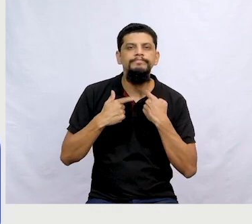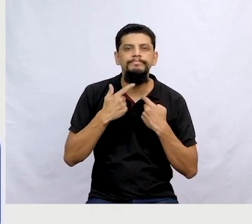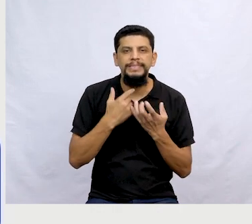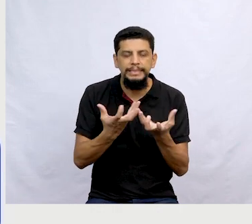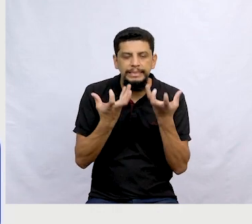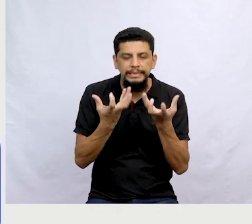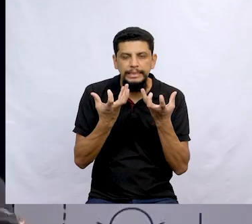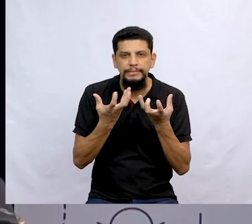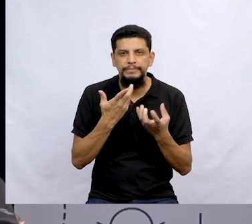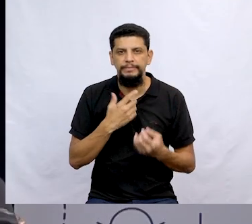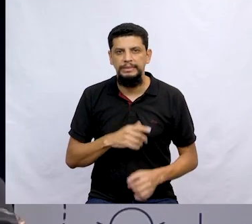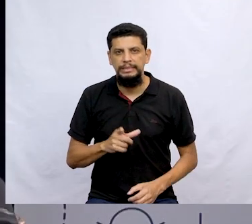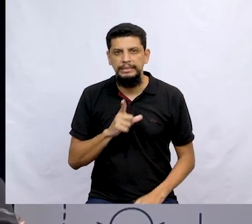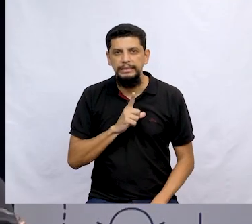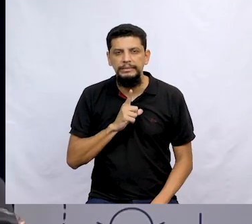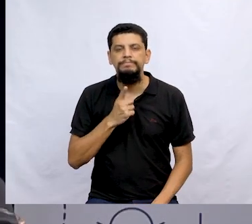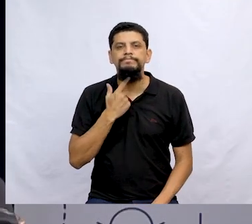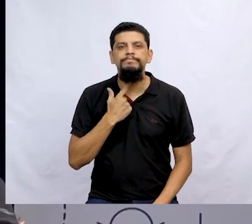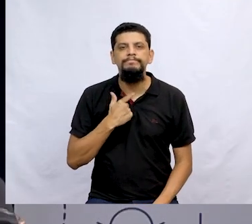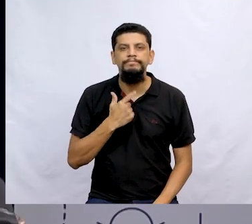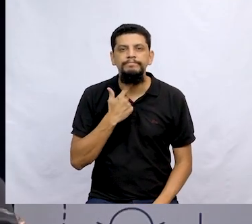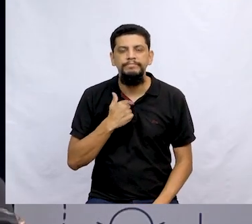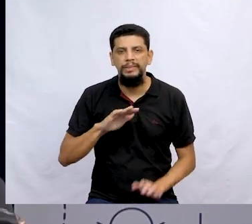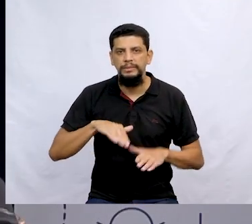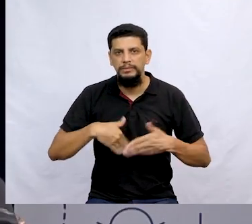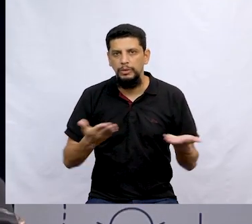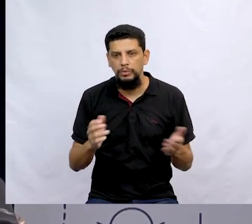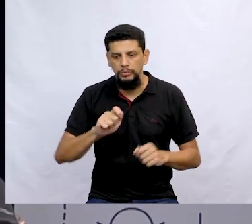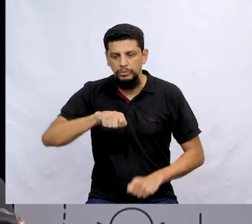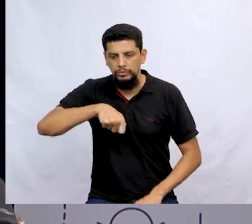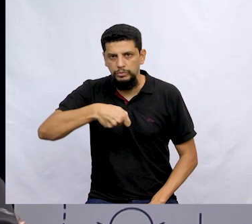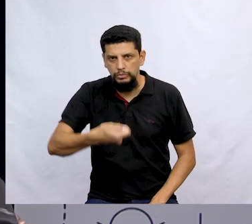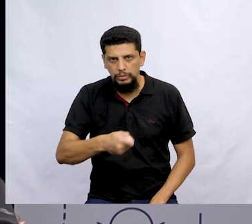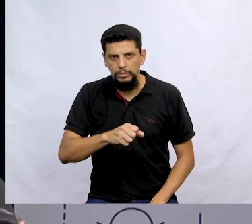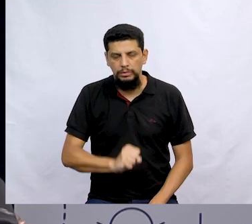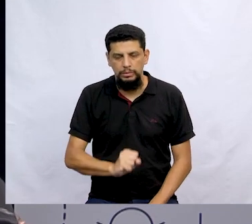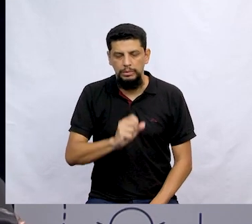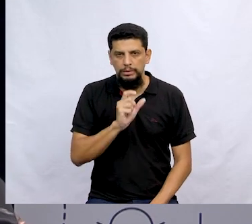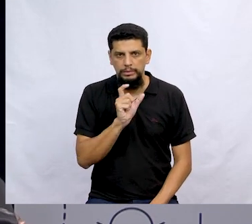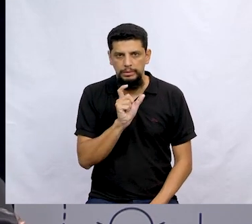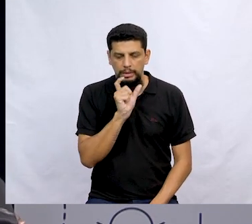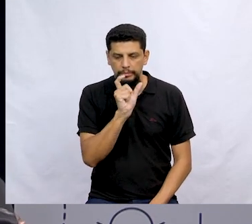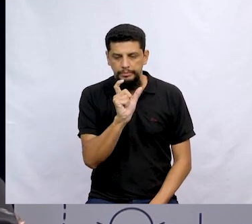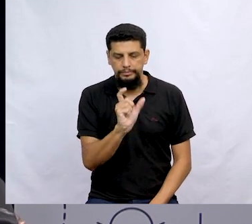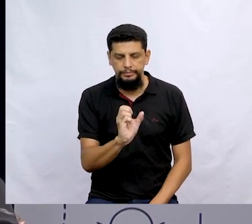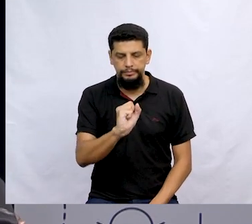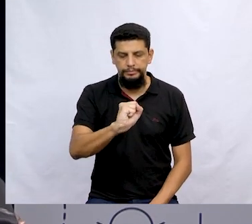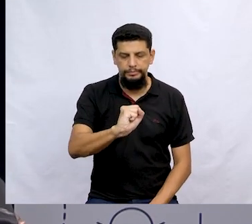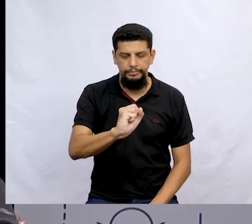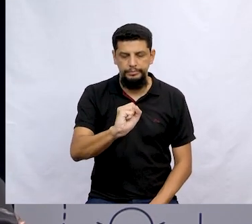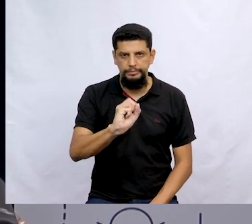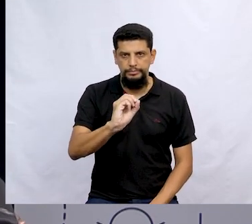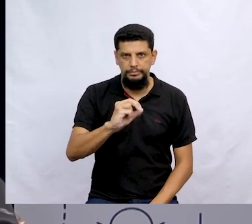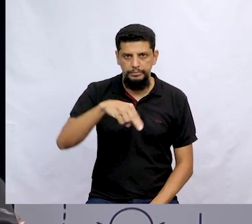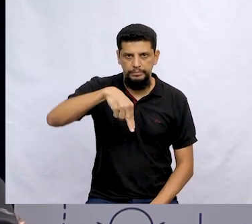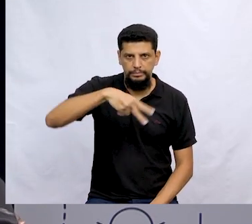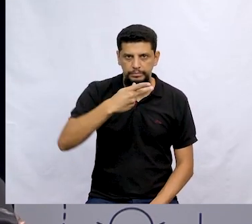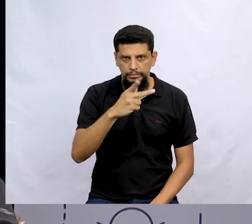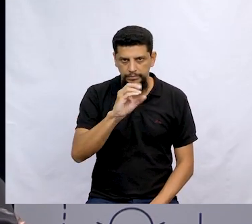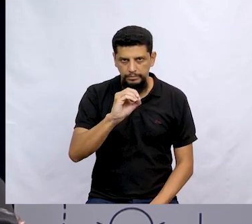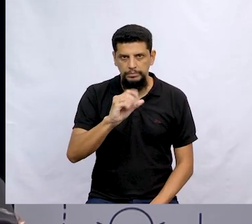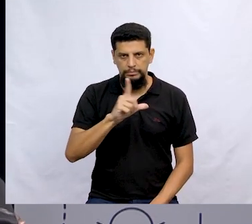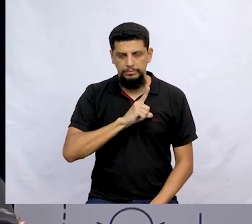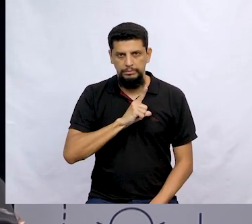que a gente quer muito, que a gente deseja. Então, é sobre esse sentido da palavra sonho que esse livro vai tratar.